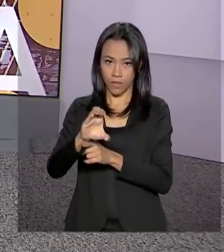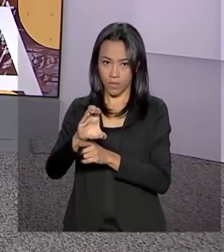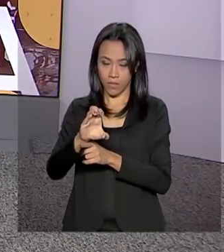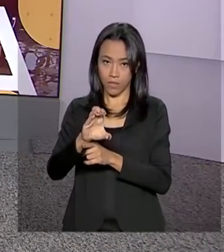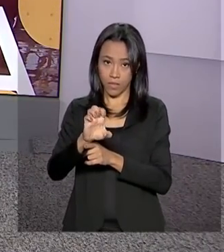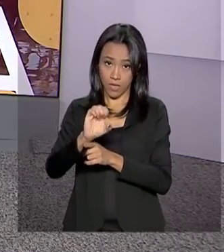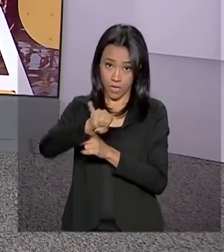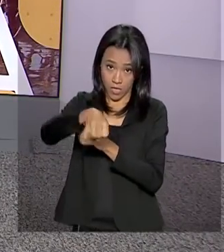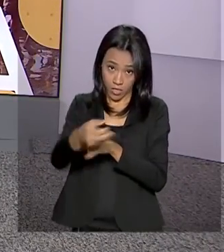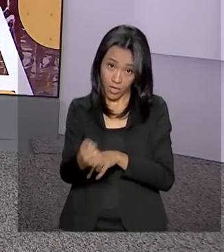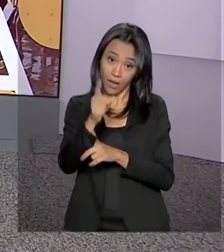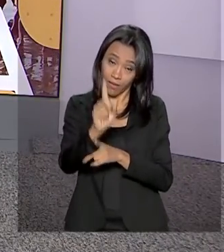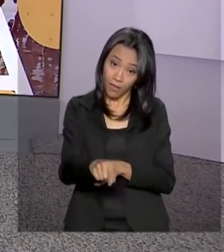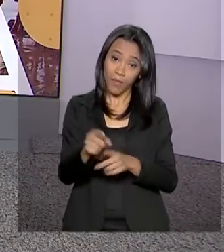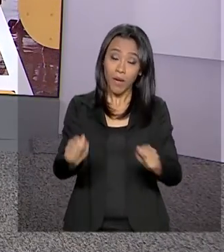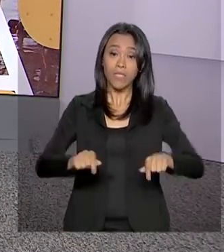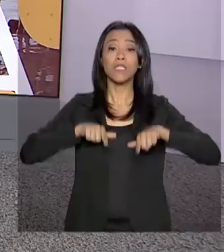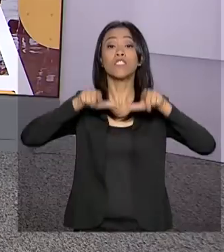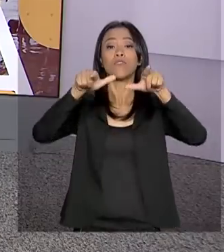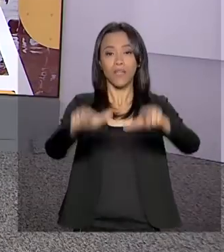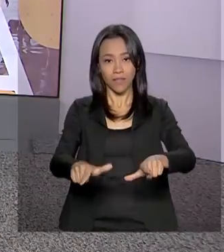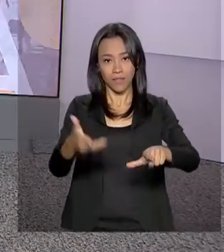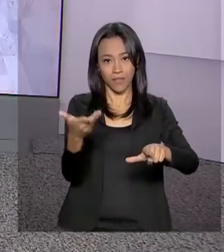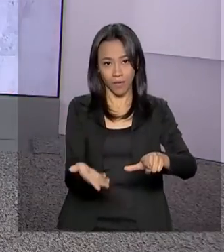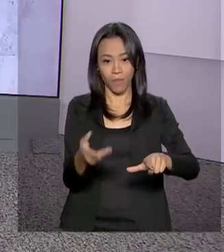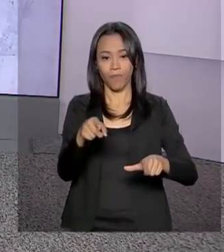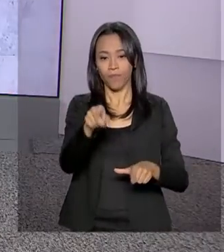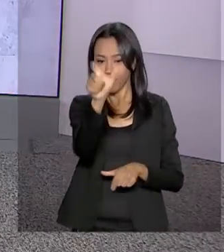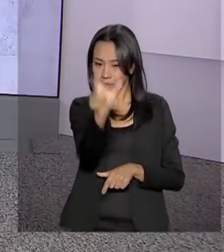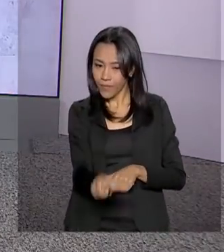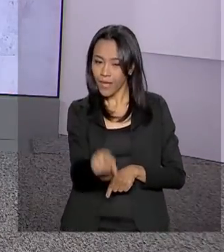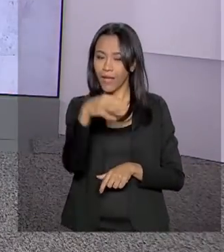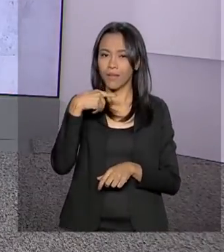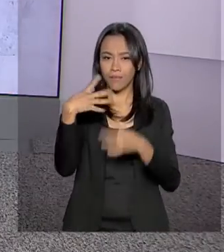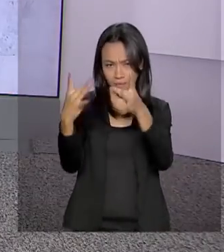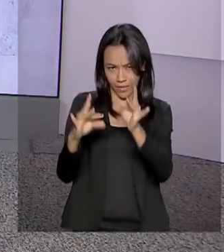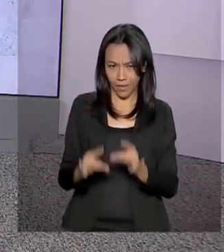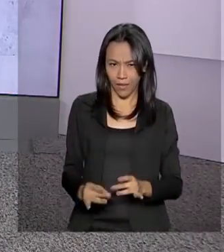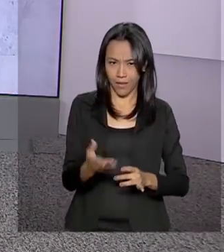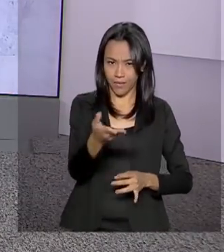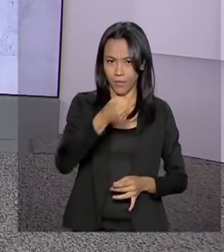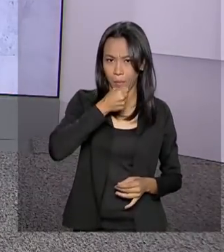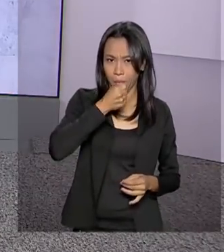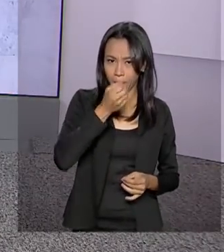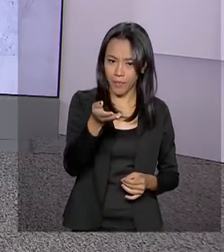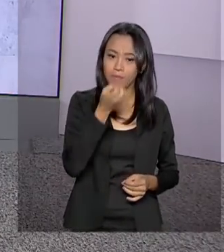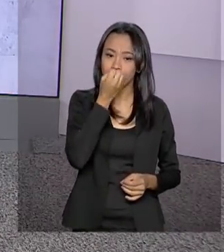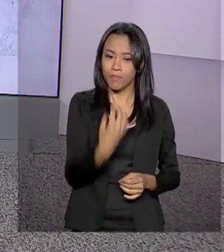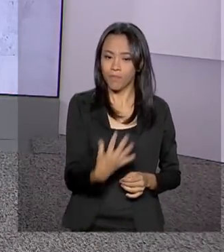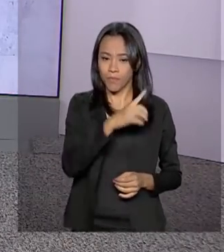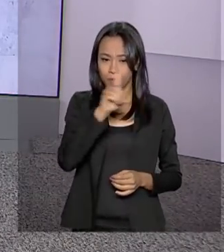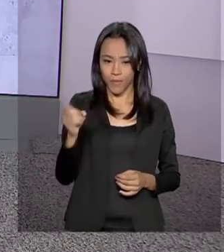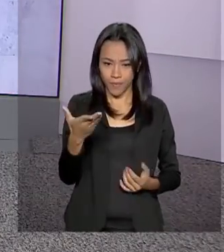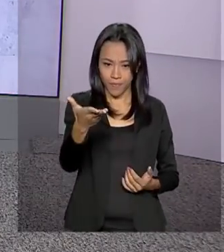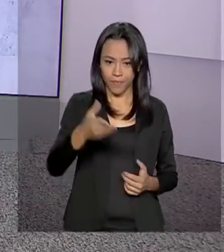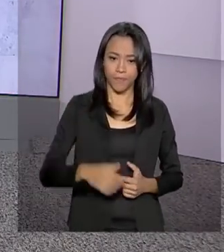de competências de jovens e adultos. A Gabriela Noronha traz agora os detalhes para a gente. Oi Gabi, bom dia para você.